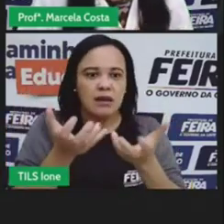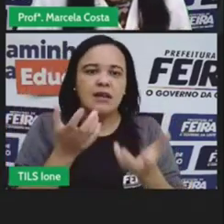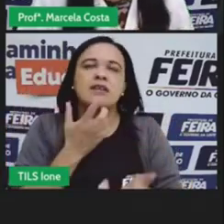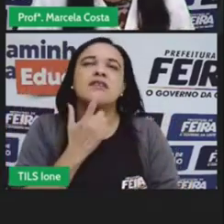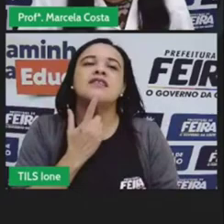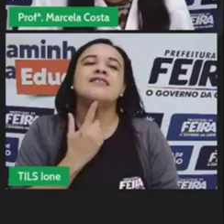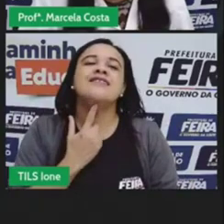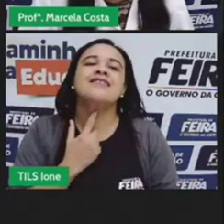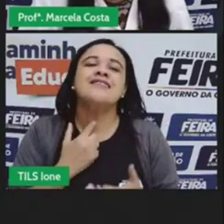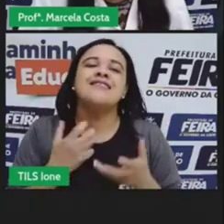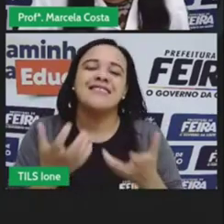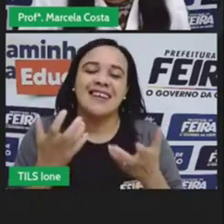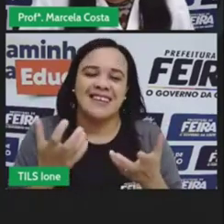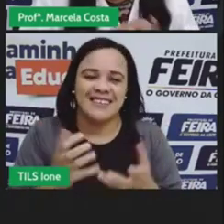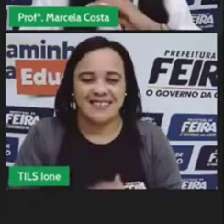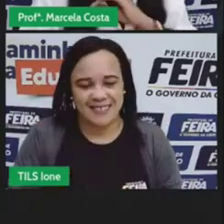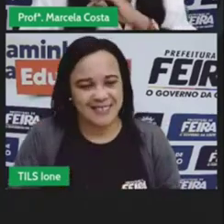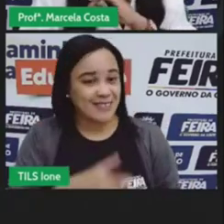João